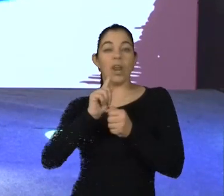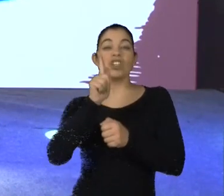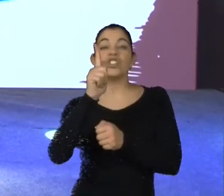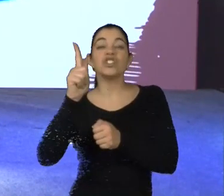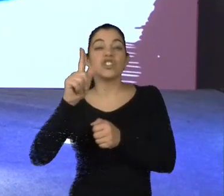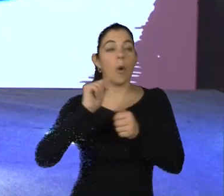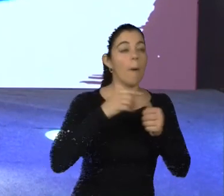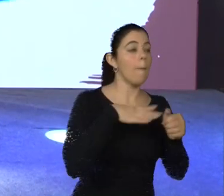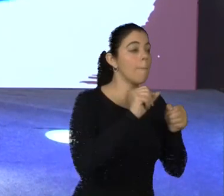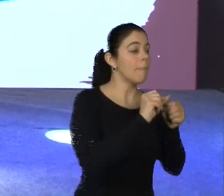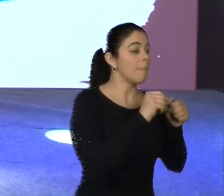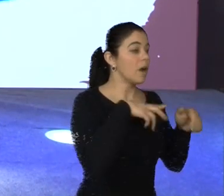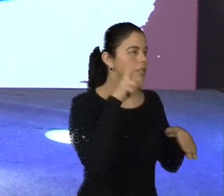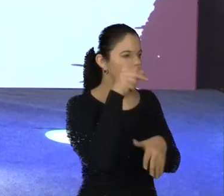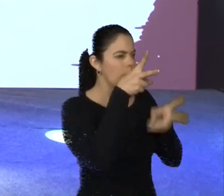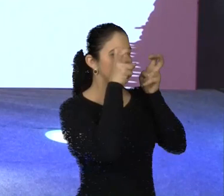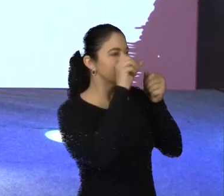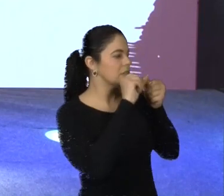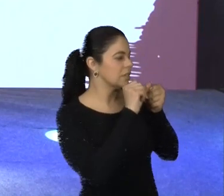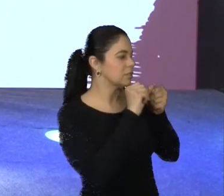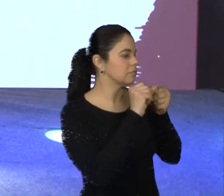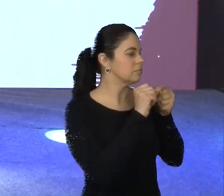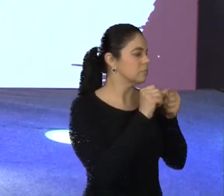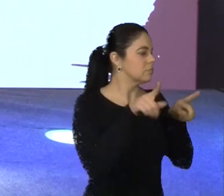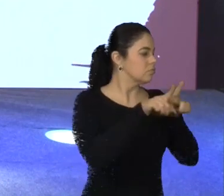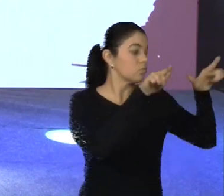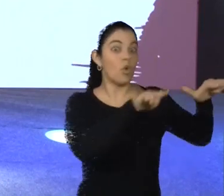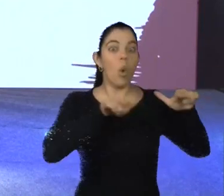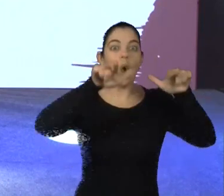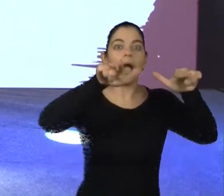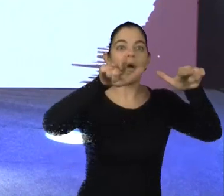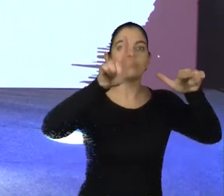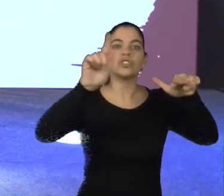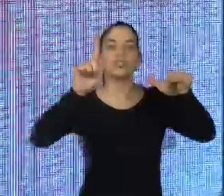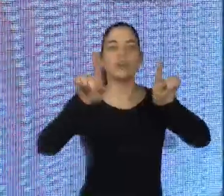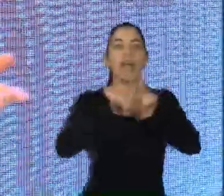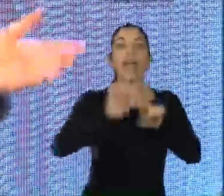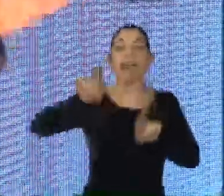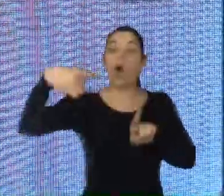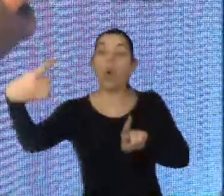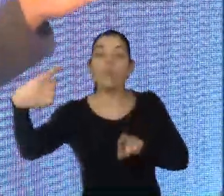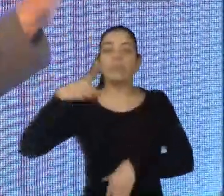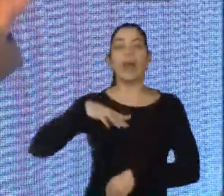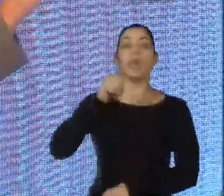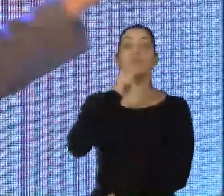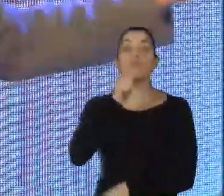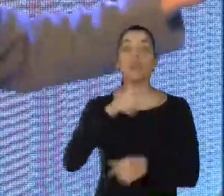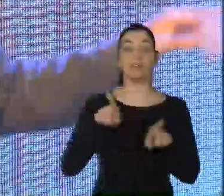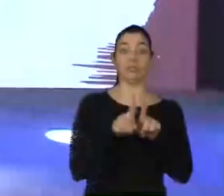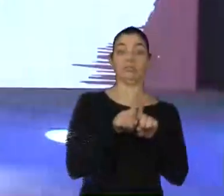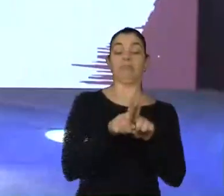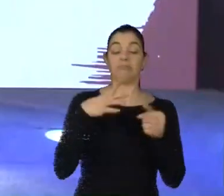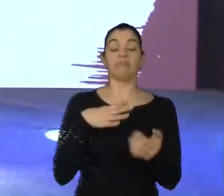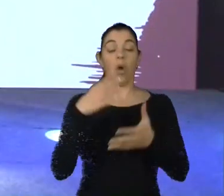motoras, por exemplo, com a questão, inclusive, da identificação espacial. Numa próxima lâmina, eu mostro o cérebro feminino, mostrando